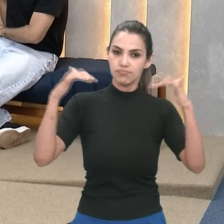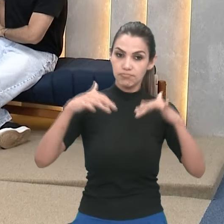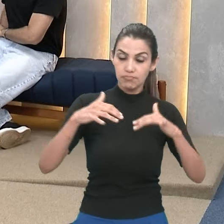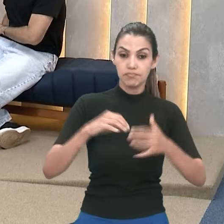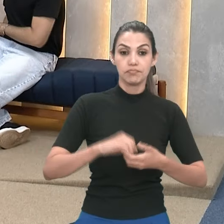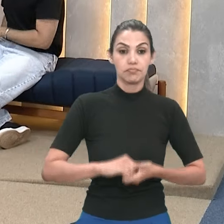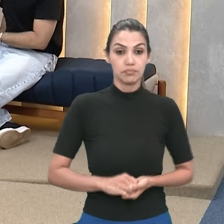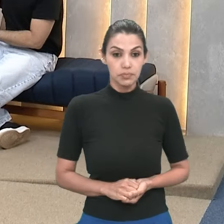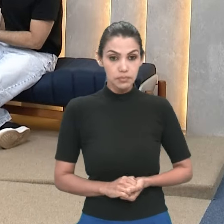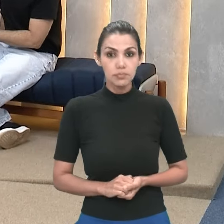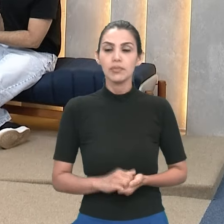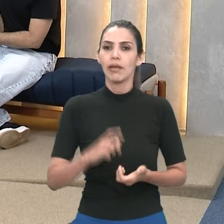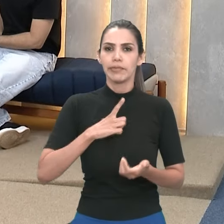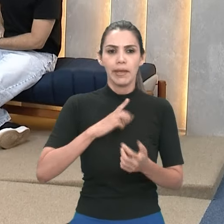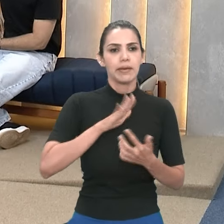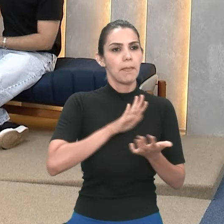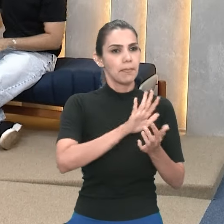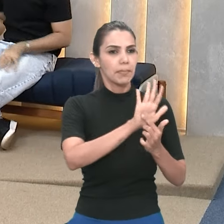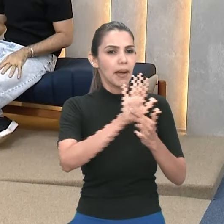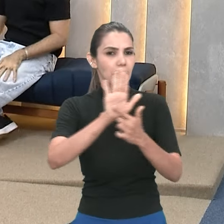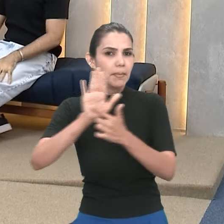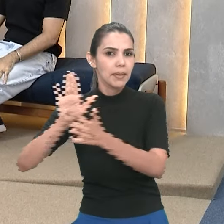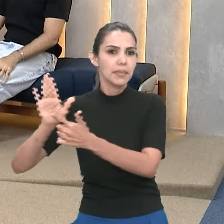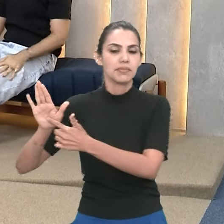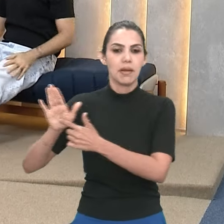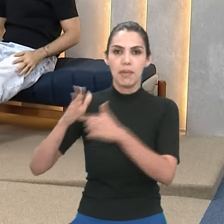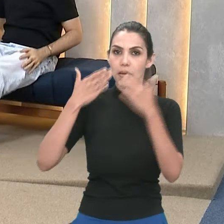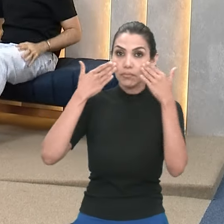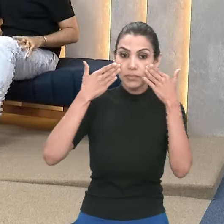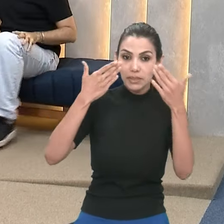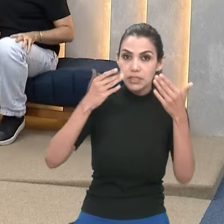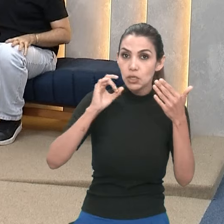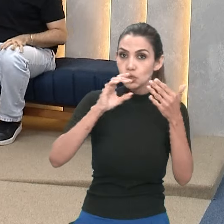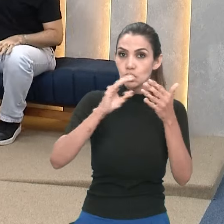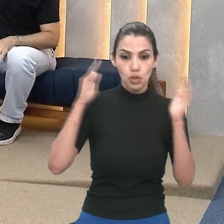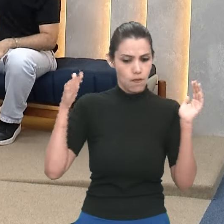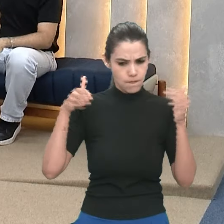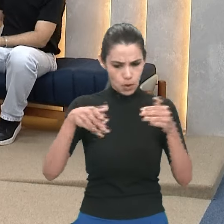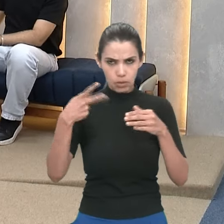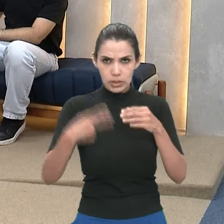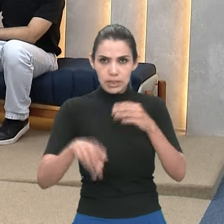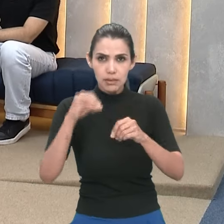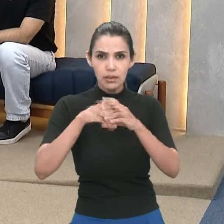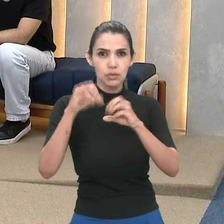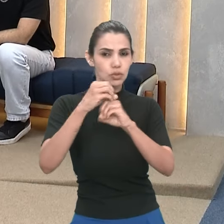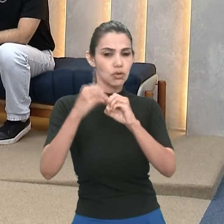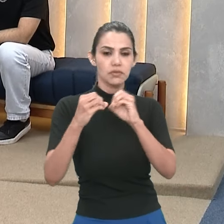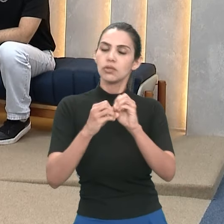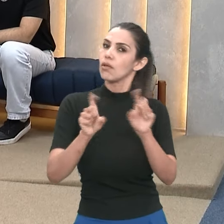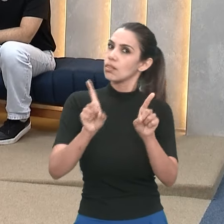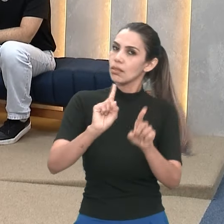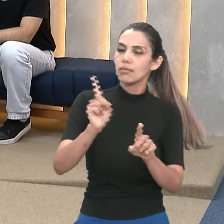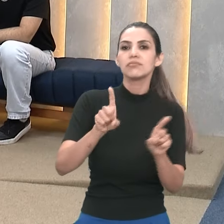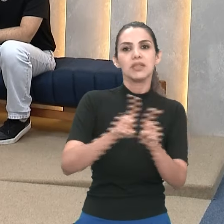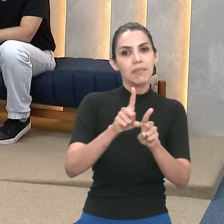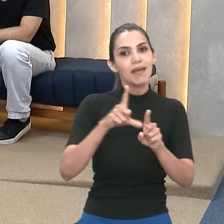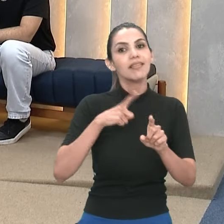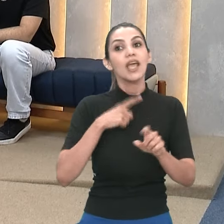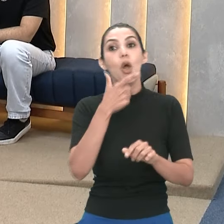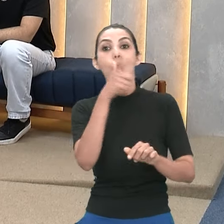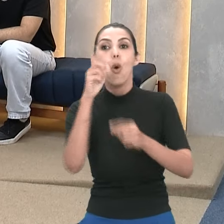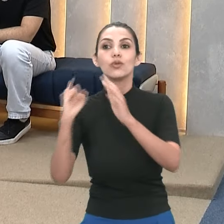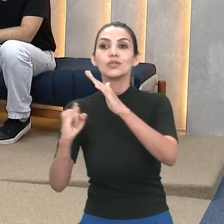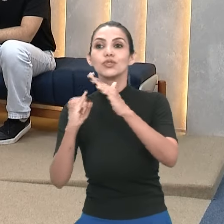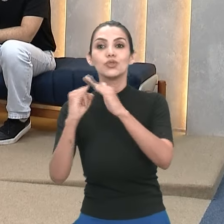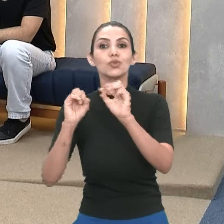dentro de todas essas apresentações, não são apresentações somente da UFG. Nós temos outras instituições de ensino que estão